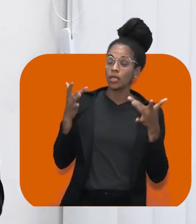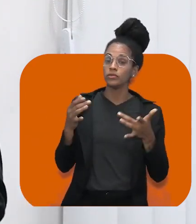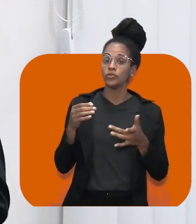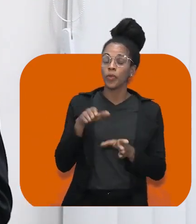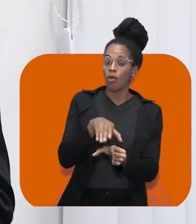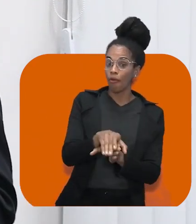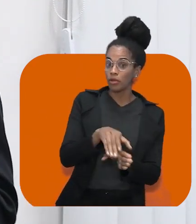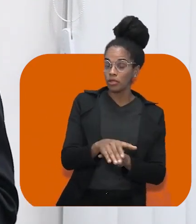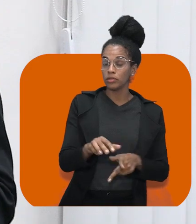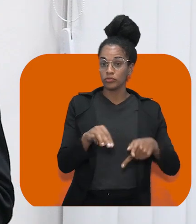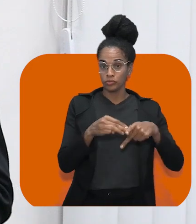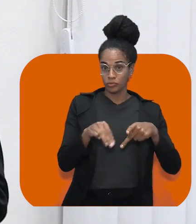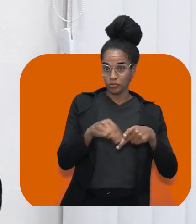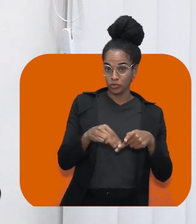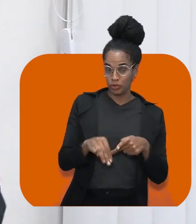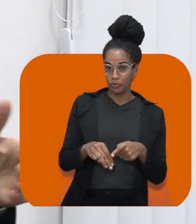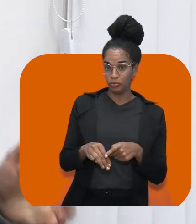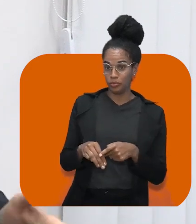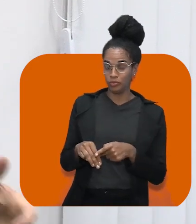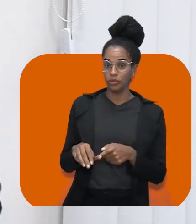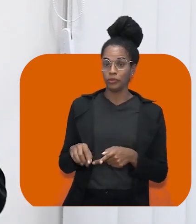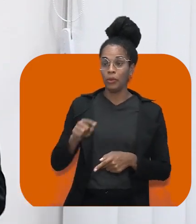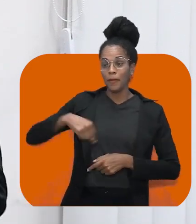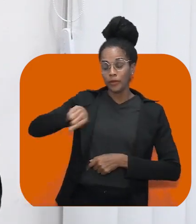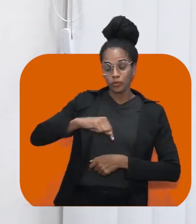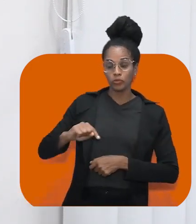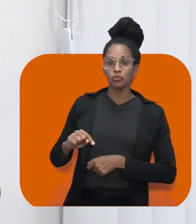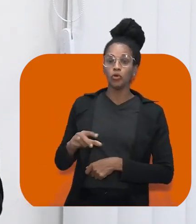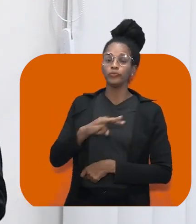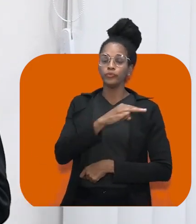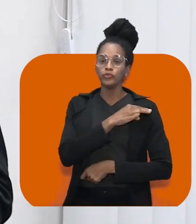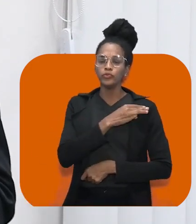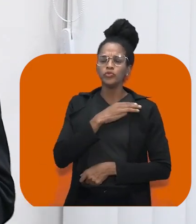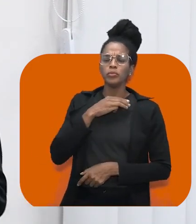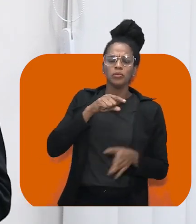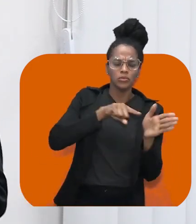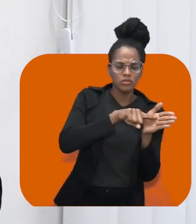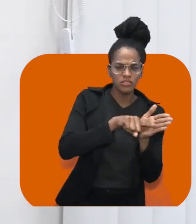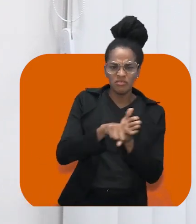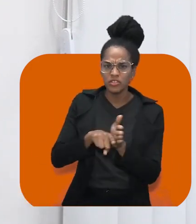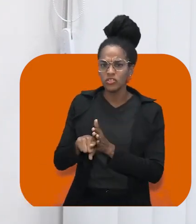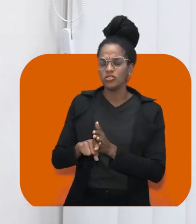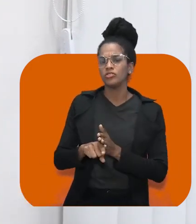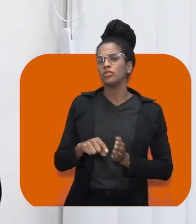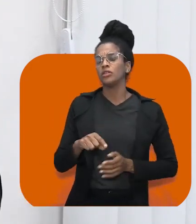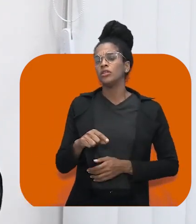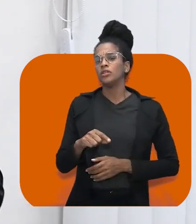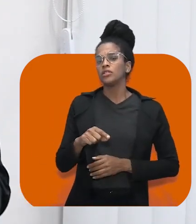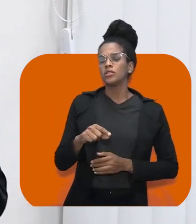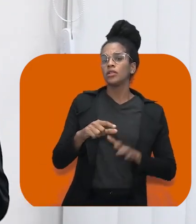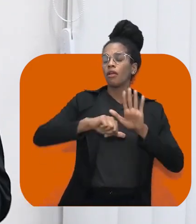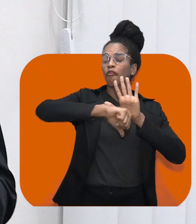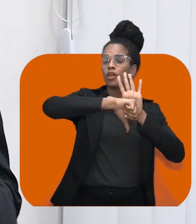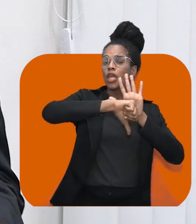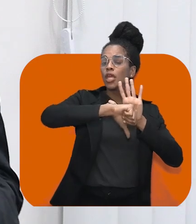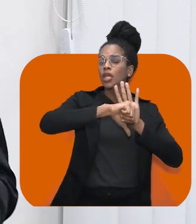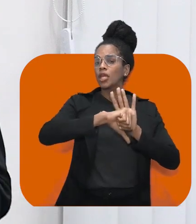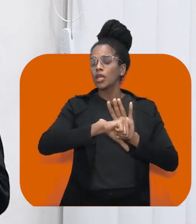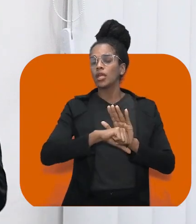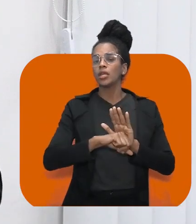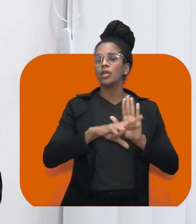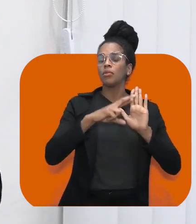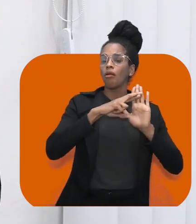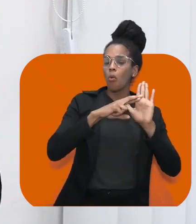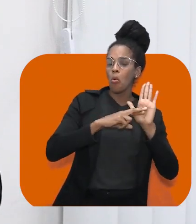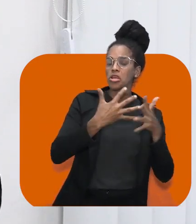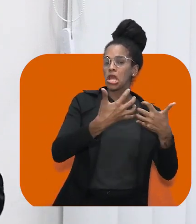investiguem se houve fraude à cota de gênero e descumprimento das regras de financiamento de campanhas de mulheres e pessoas